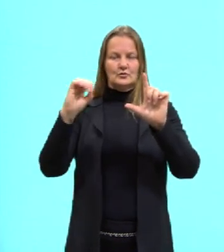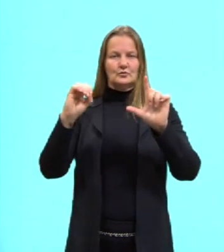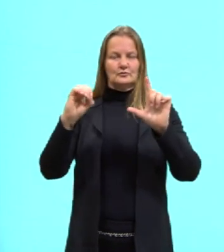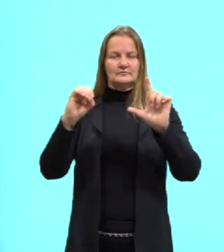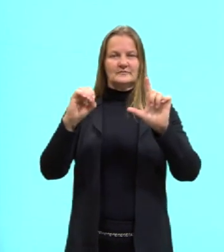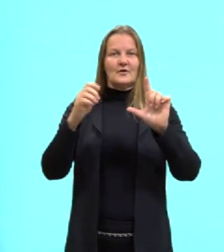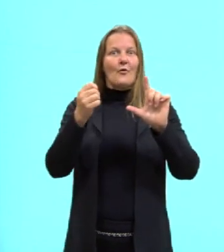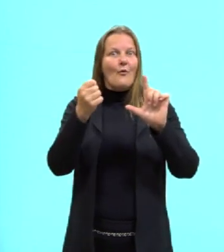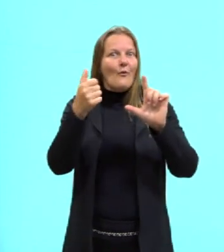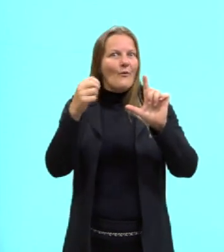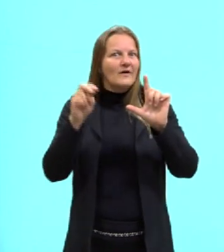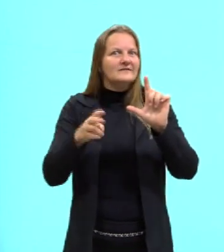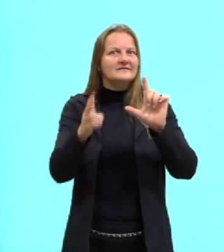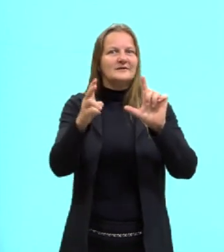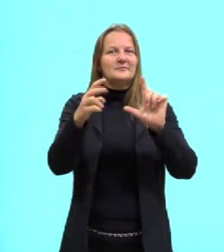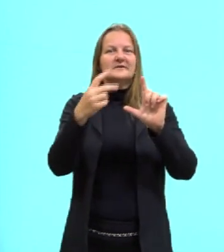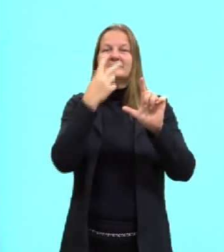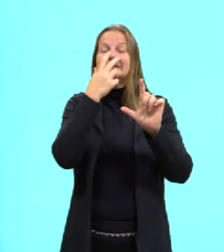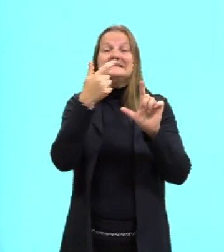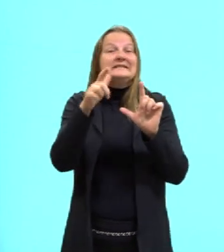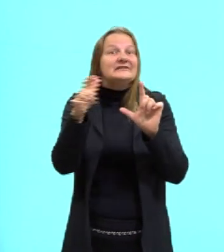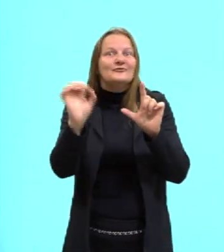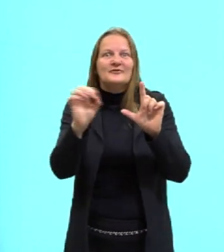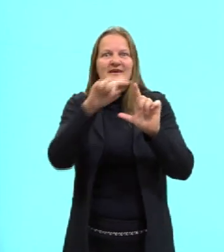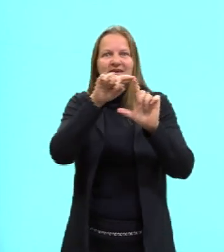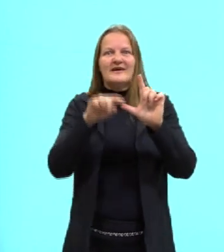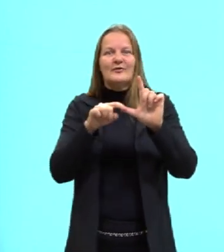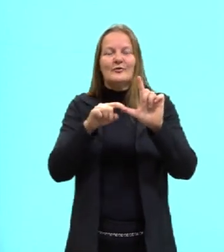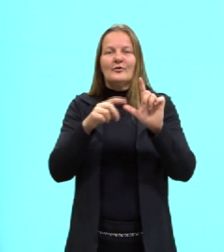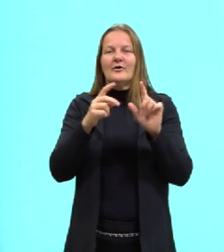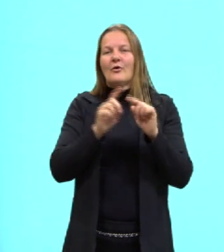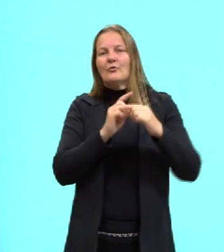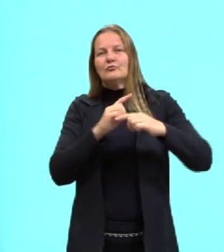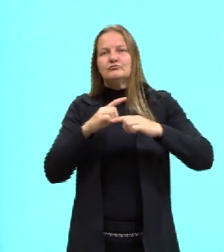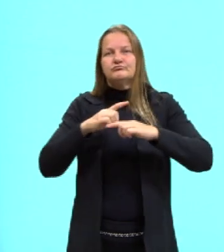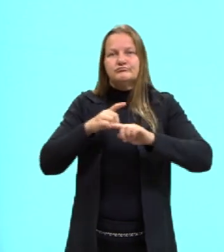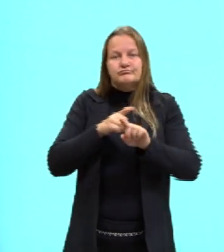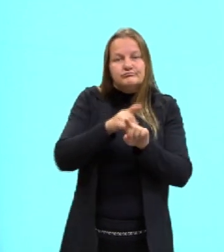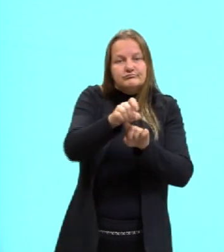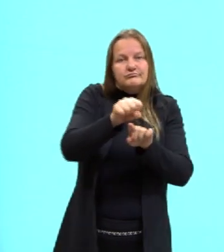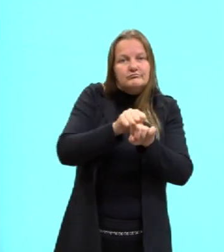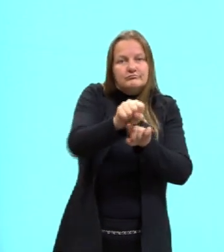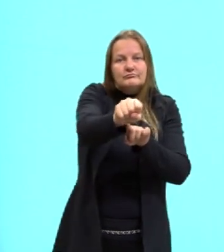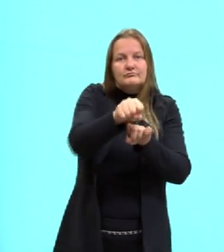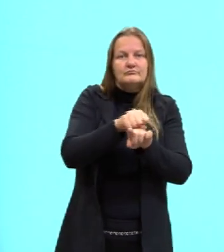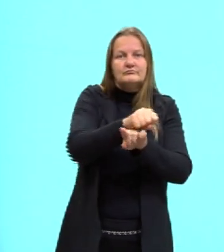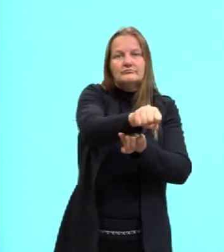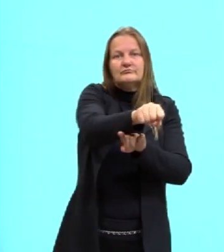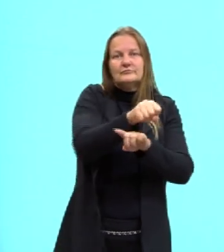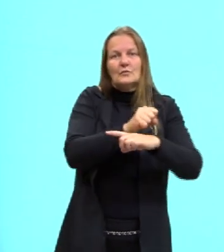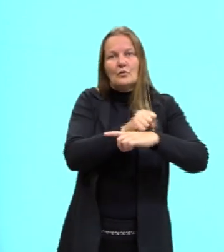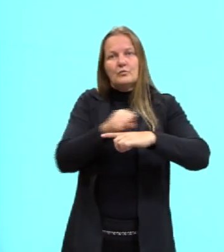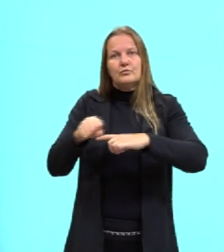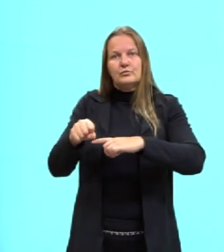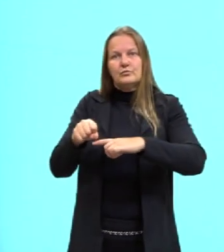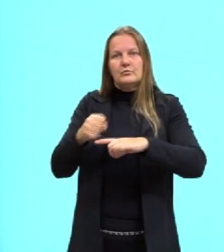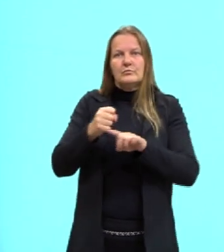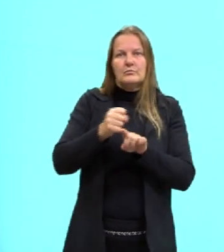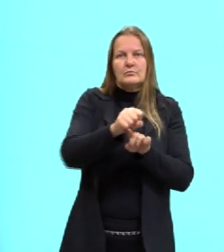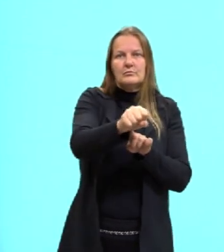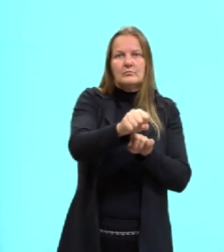geralmente, que estão no mesmo sentido. Daí ele fala, estão para o mesmo lado, para o mesmo sentido. E aí a gente pode usar essa aqui de baixo.